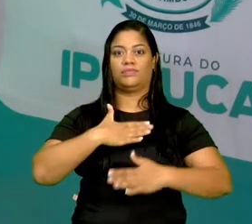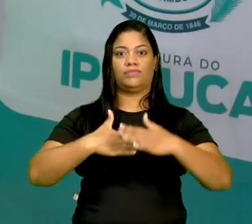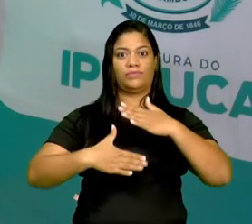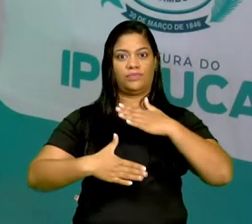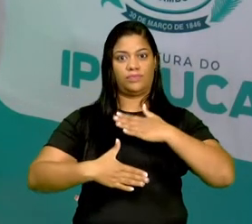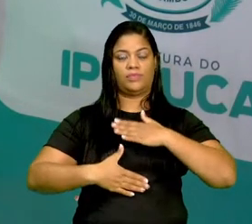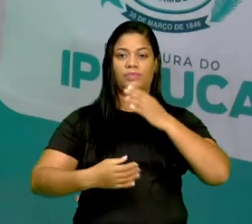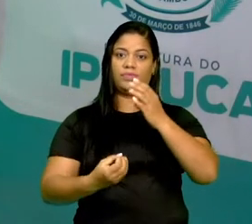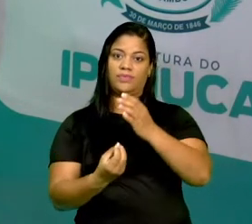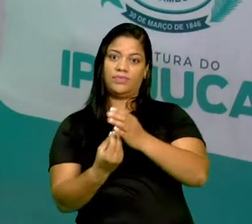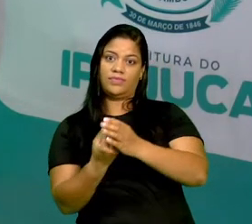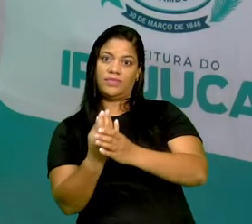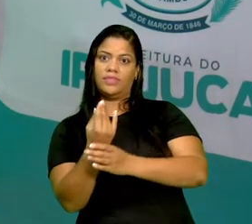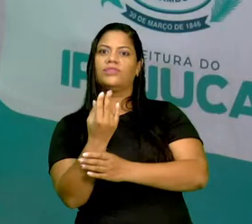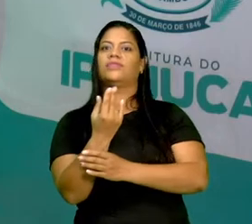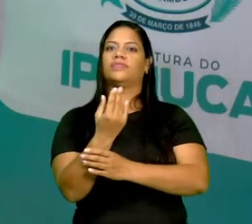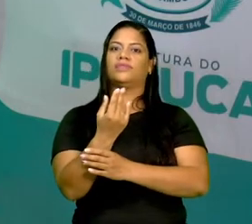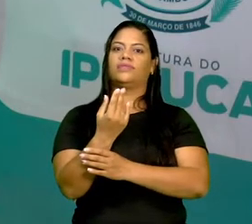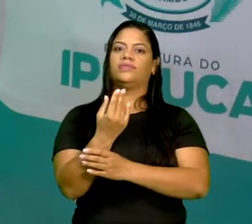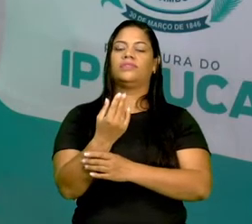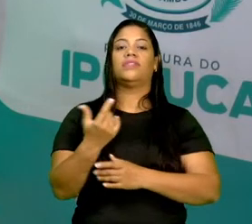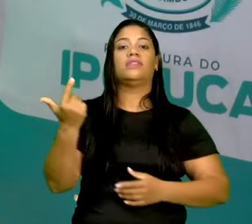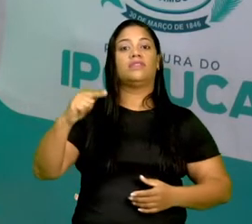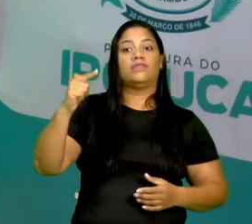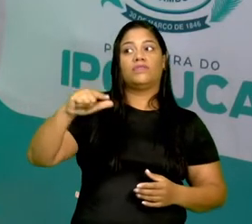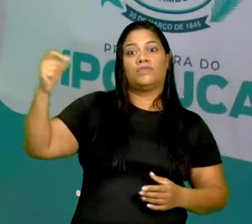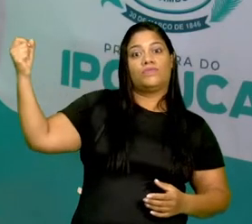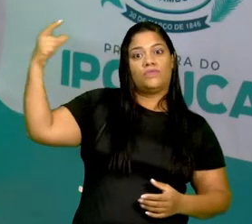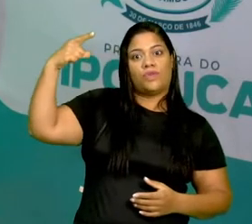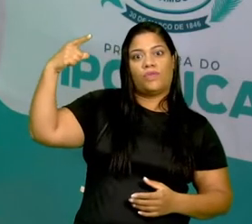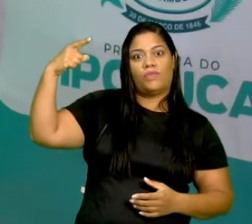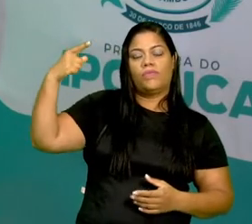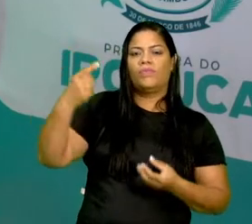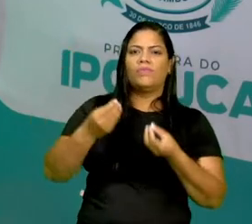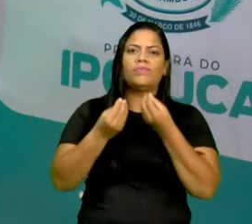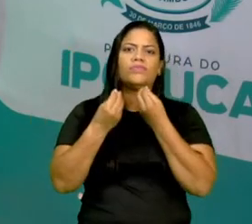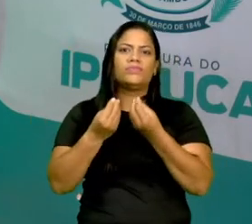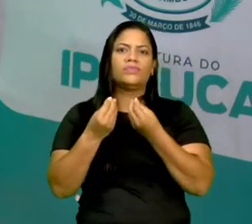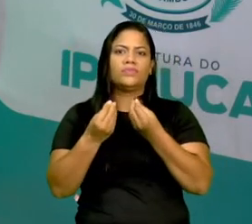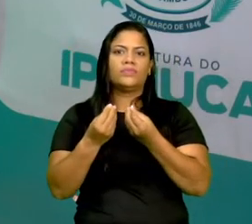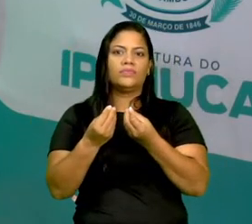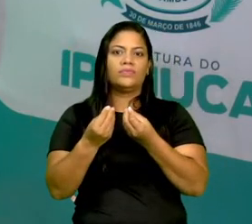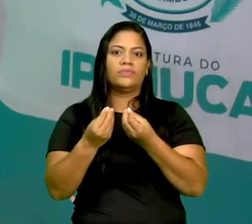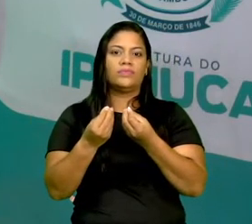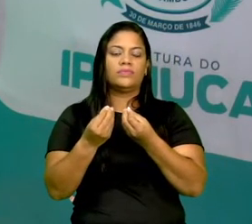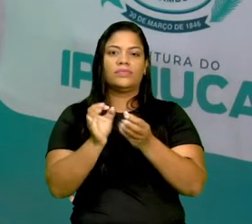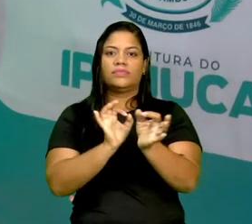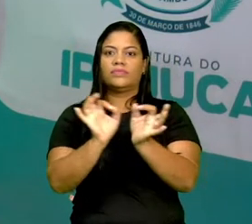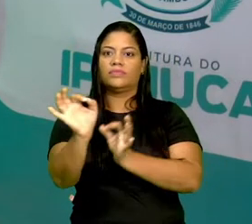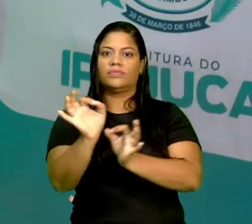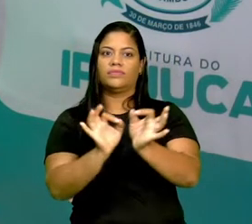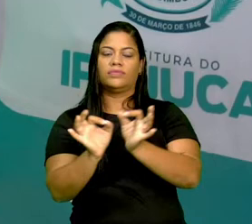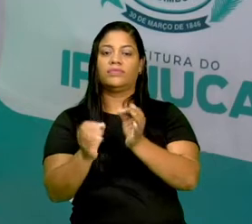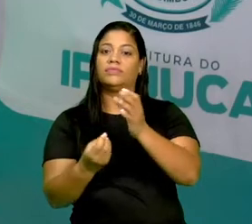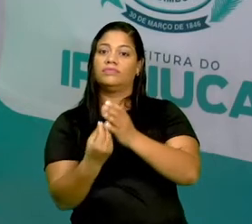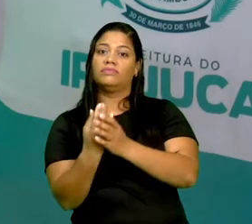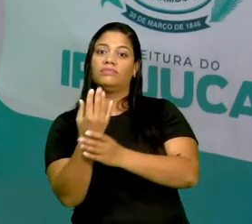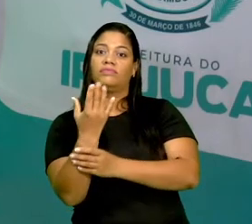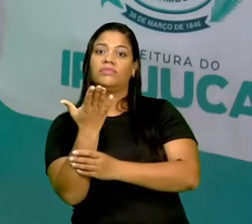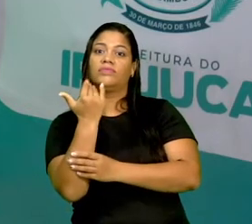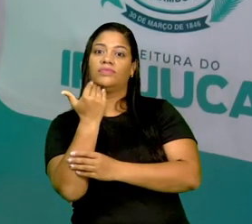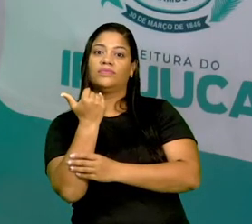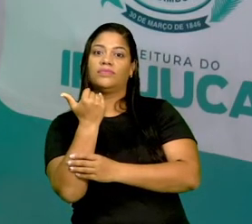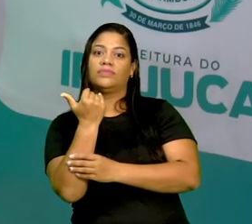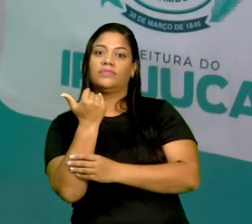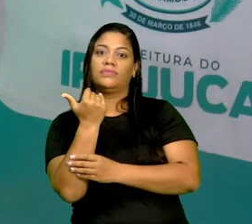o crescimento dela. Então, se não existisse o sol, não ia existir nenhum tipo de vegetação no